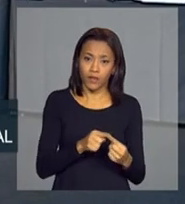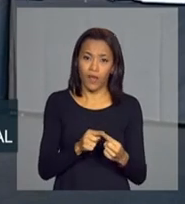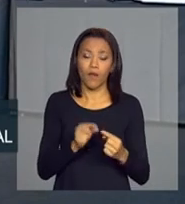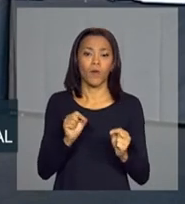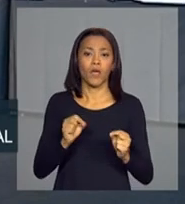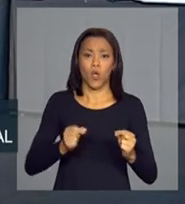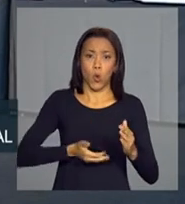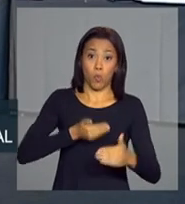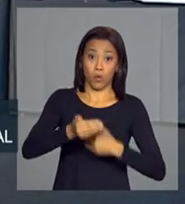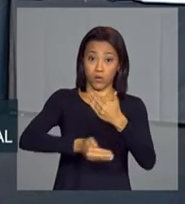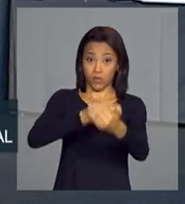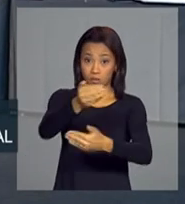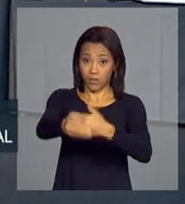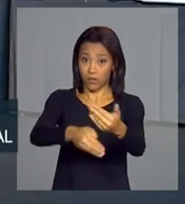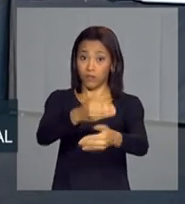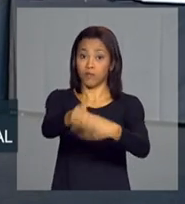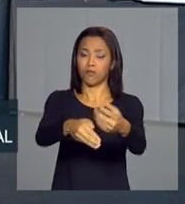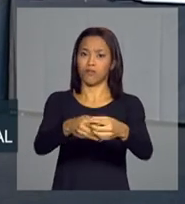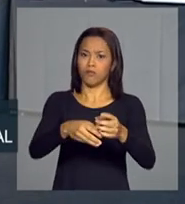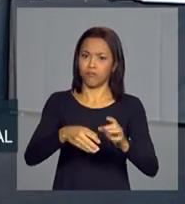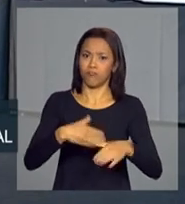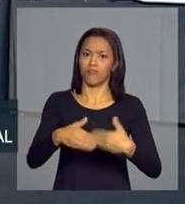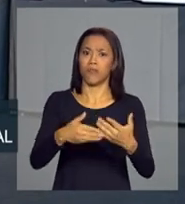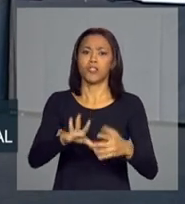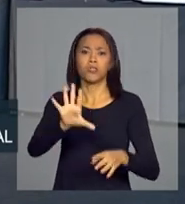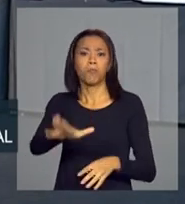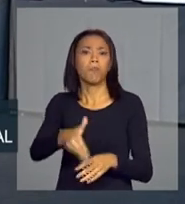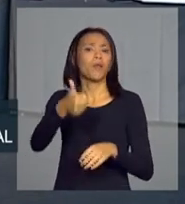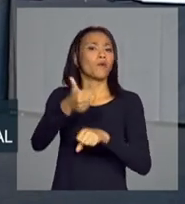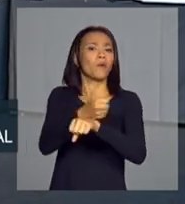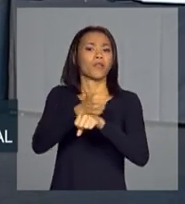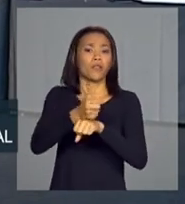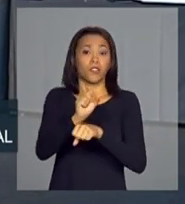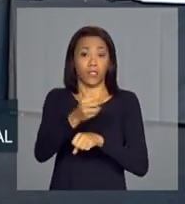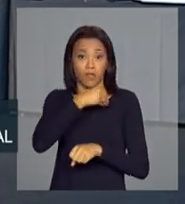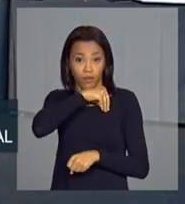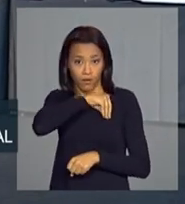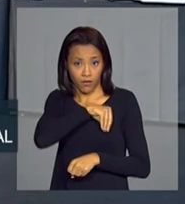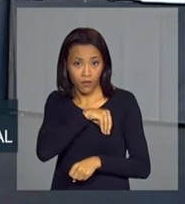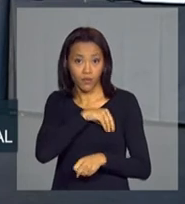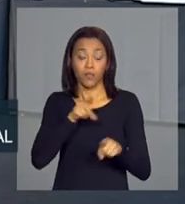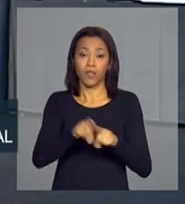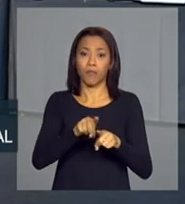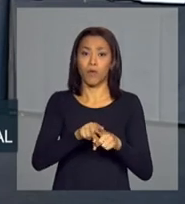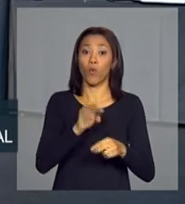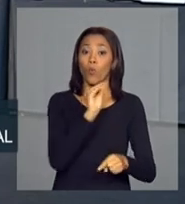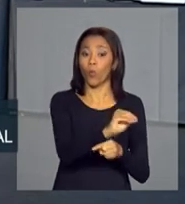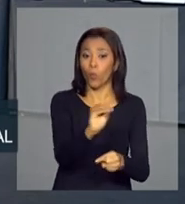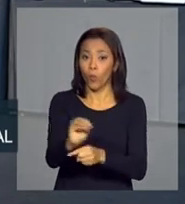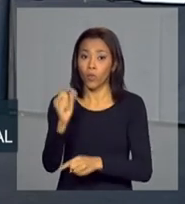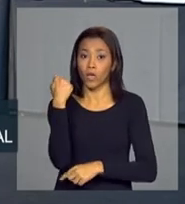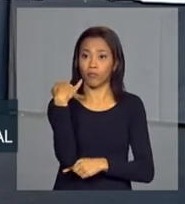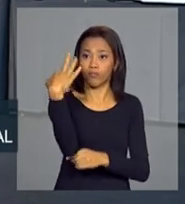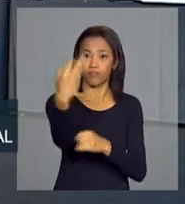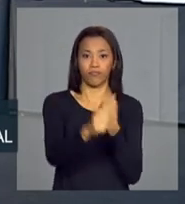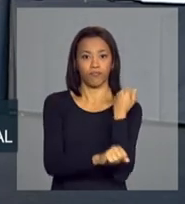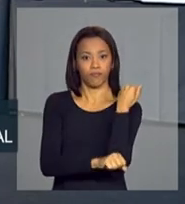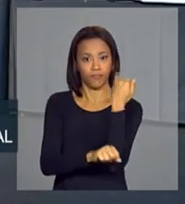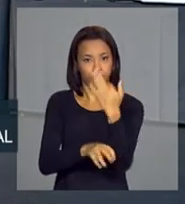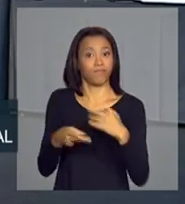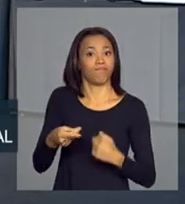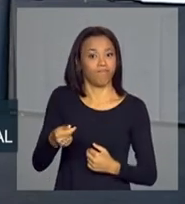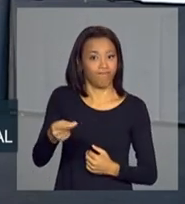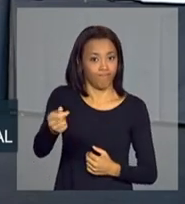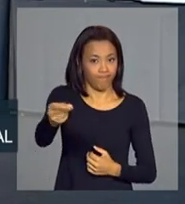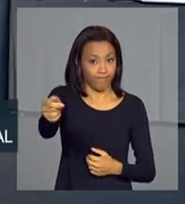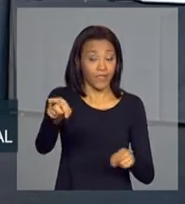inclusão produtiva, de melhoria da renda, com sustentabilidade ambiental e com agregação